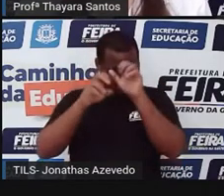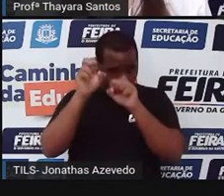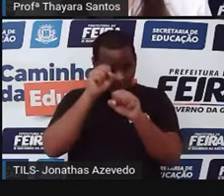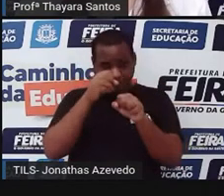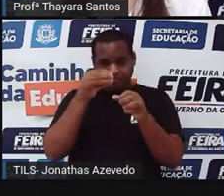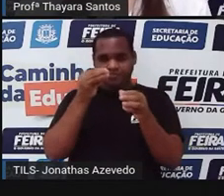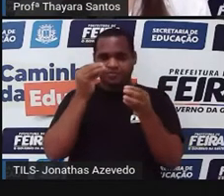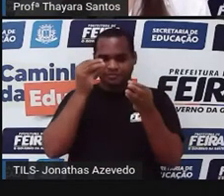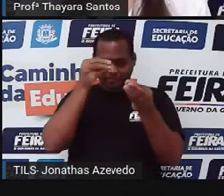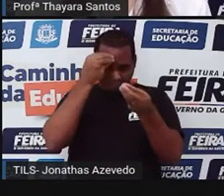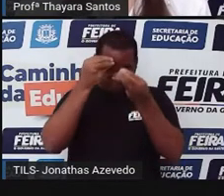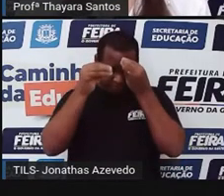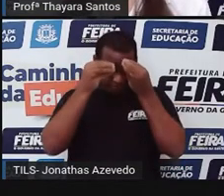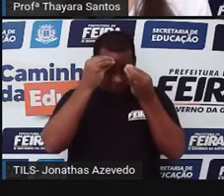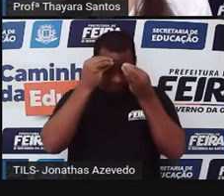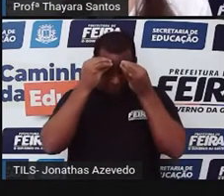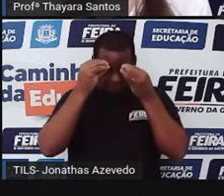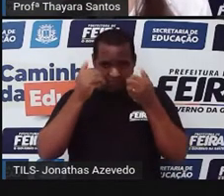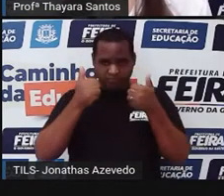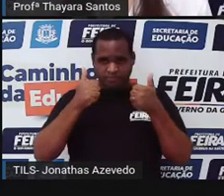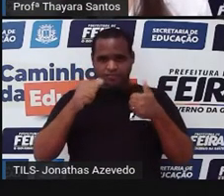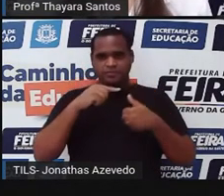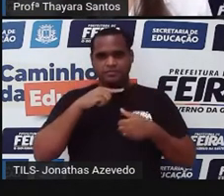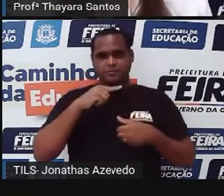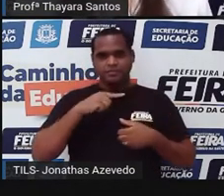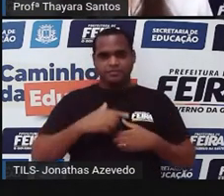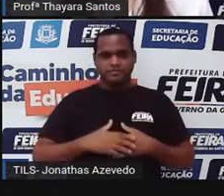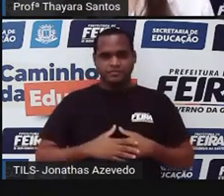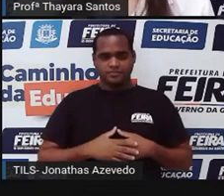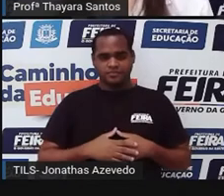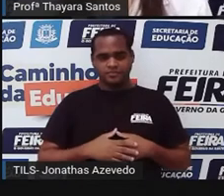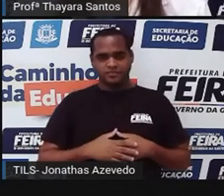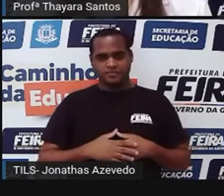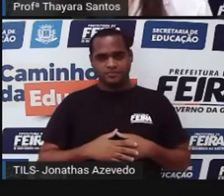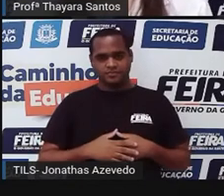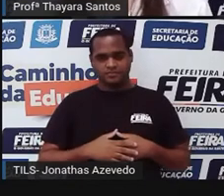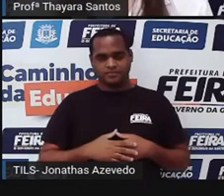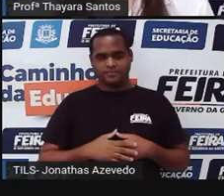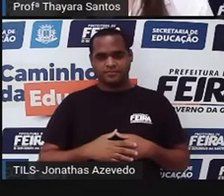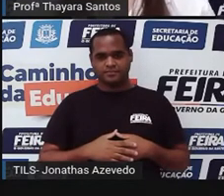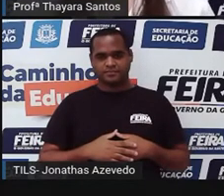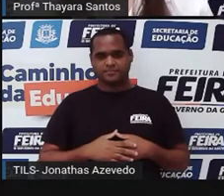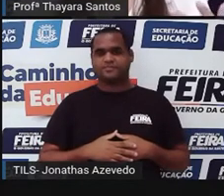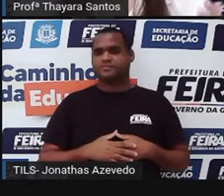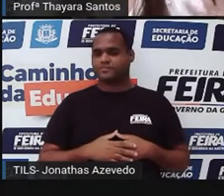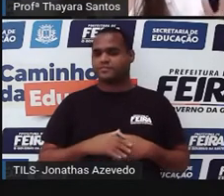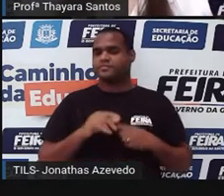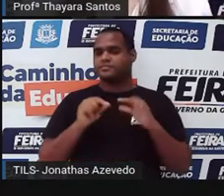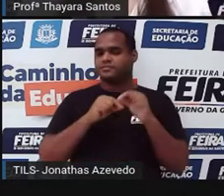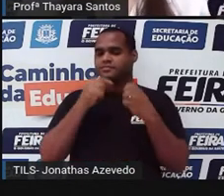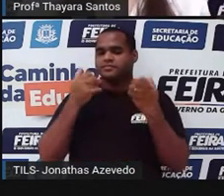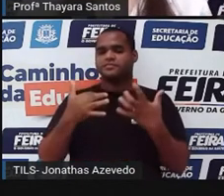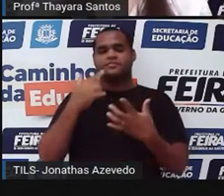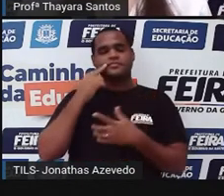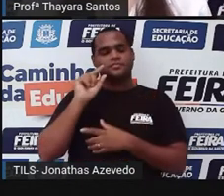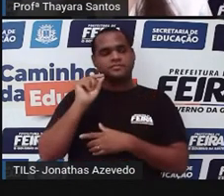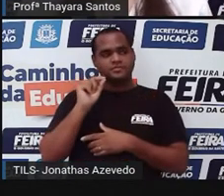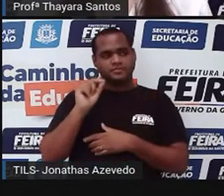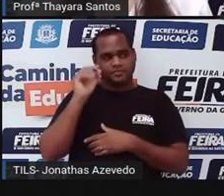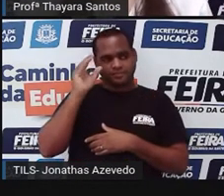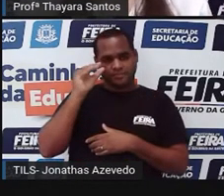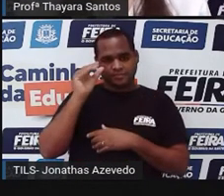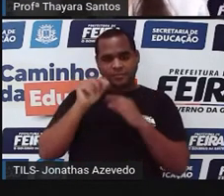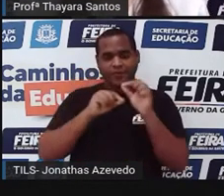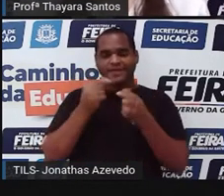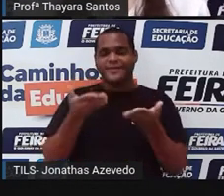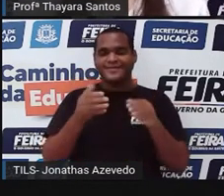aulas. Isso é muito gratificante para a gente. E agora sim, vamos descobrir sobre o que vai ser a nossa aula de hoje.